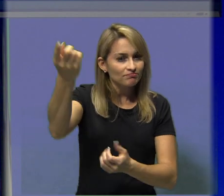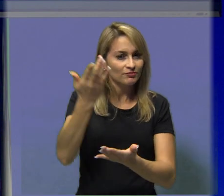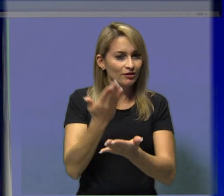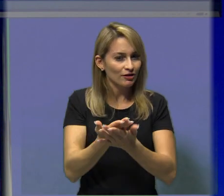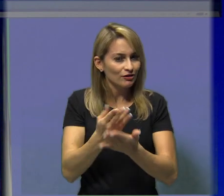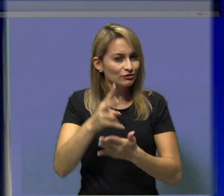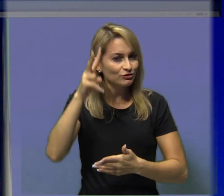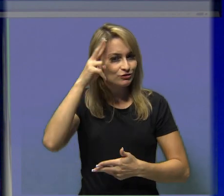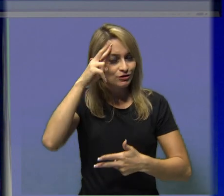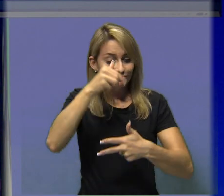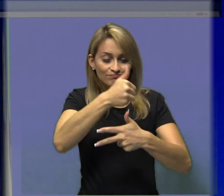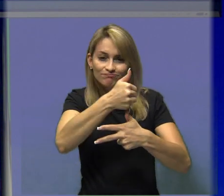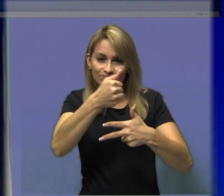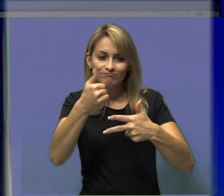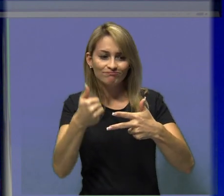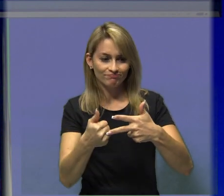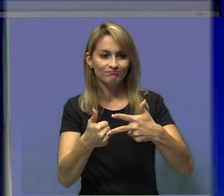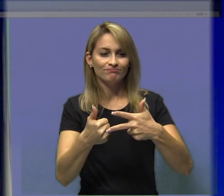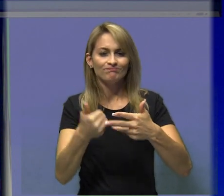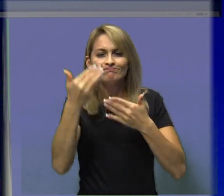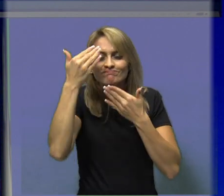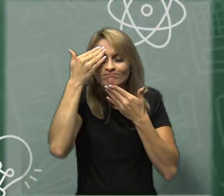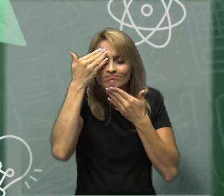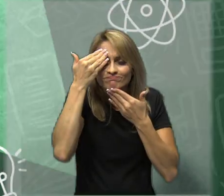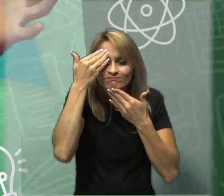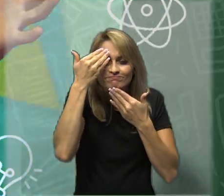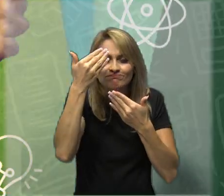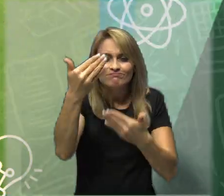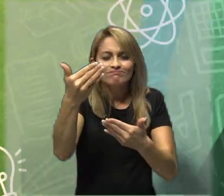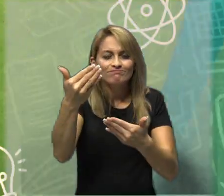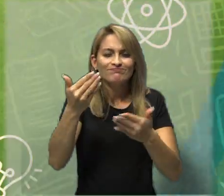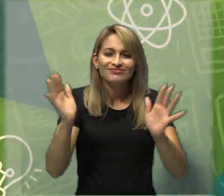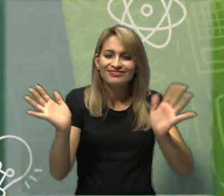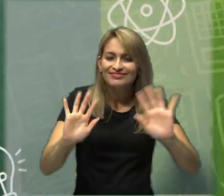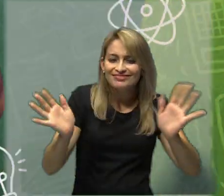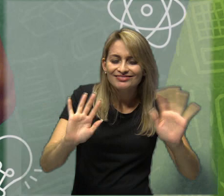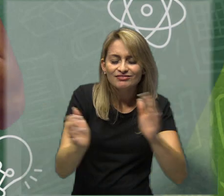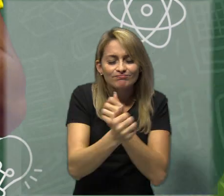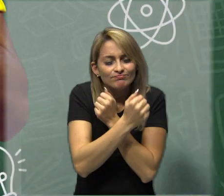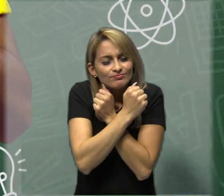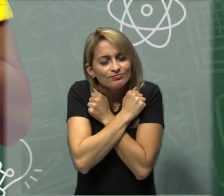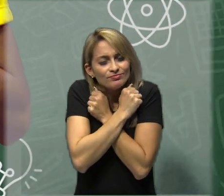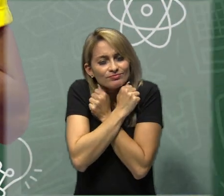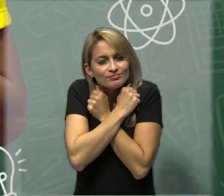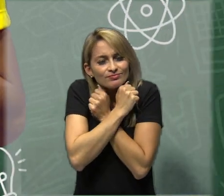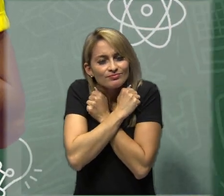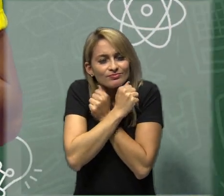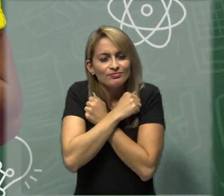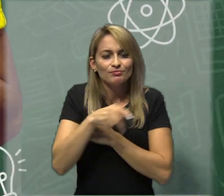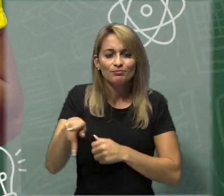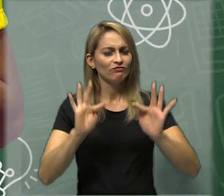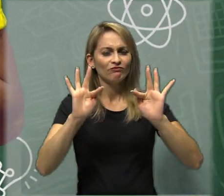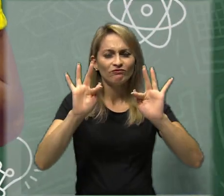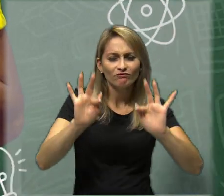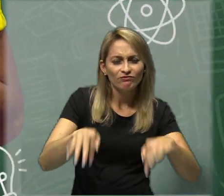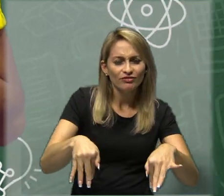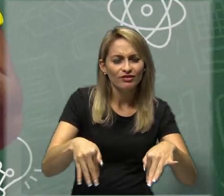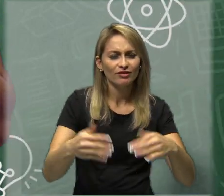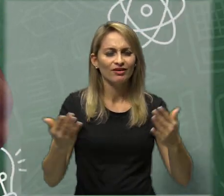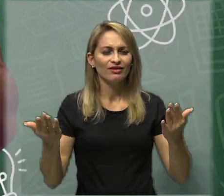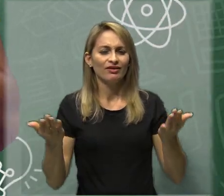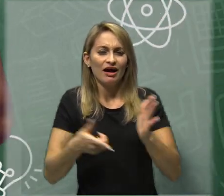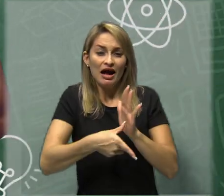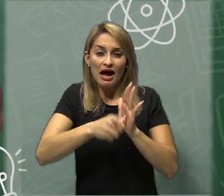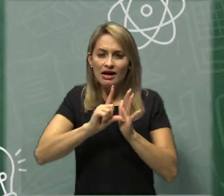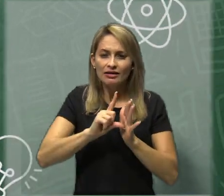abraço do professor Pedro Turco. Valeu? Estamos indo embora, mas antes, deixa eu te lembrar. Você pode rever as aulas de hoje em nosso canal no YouTube